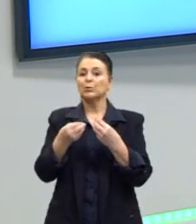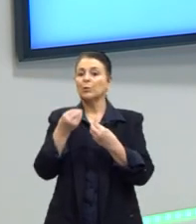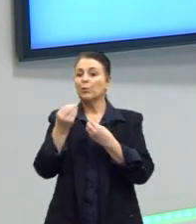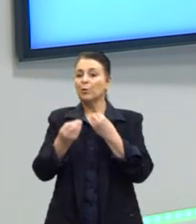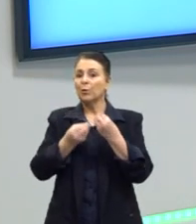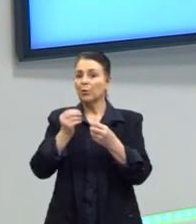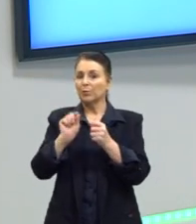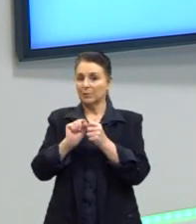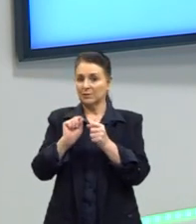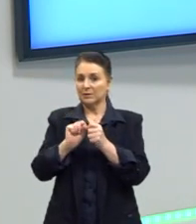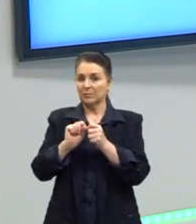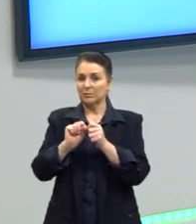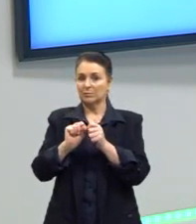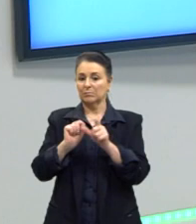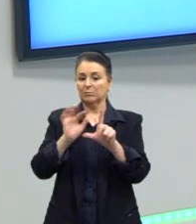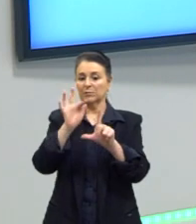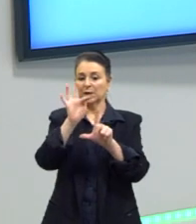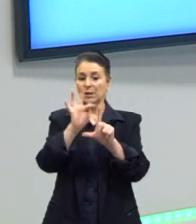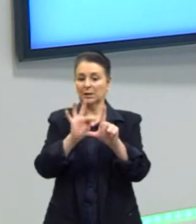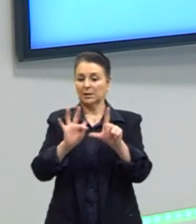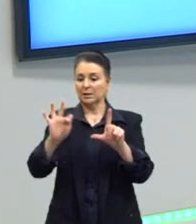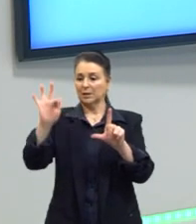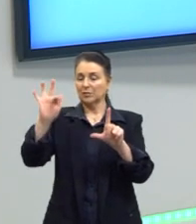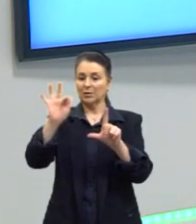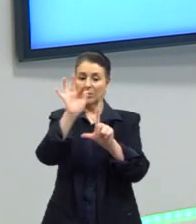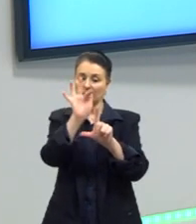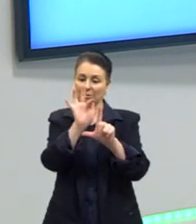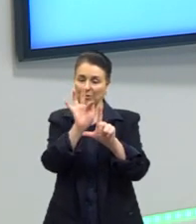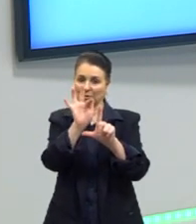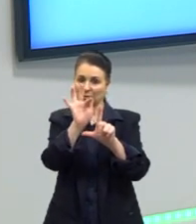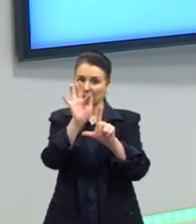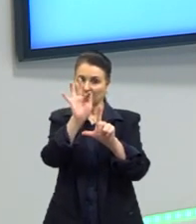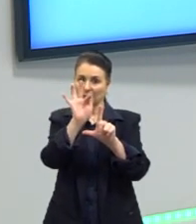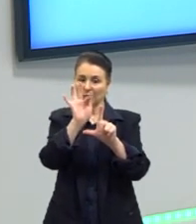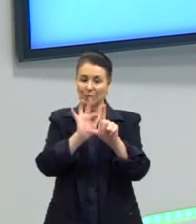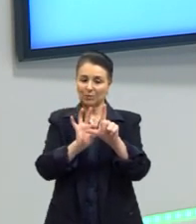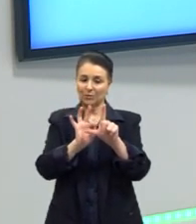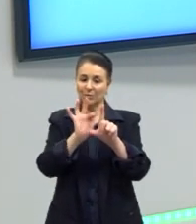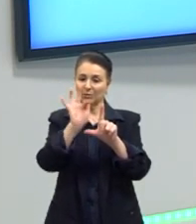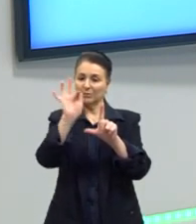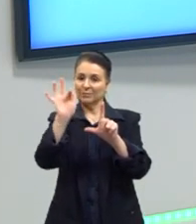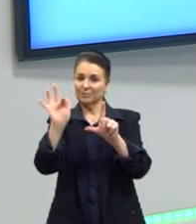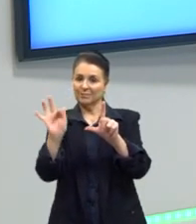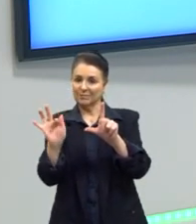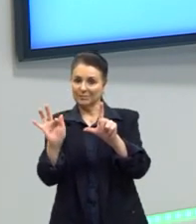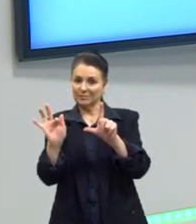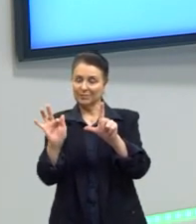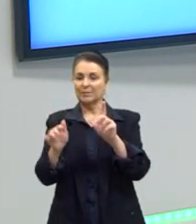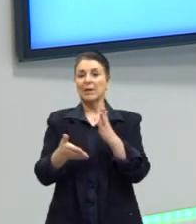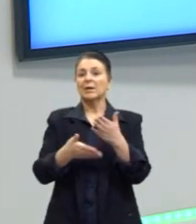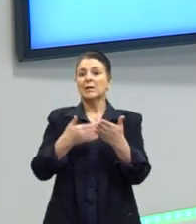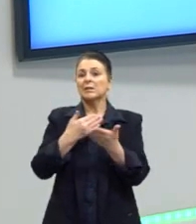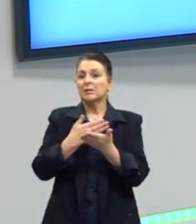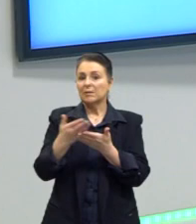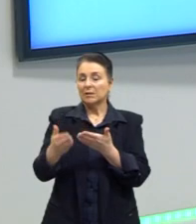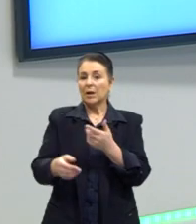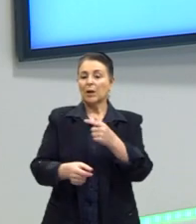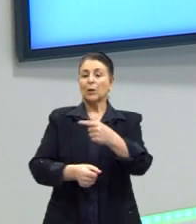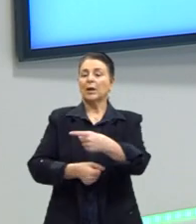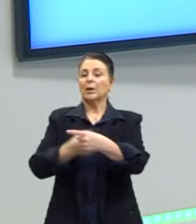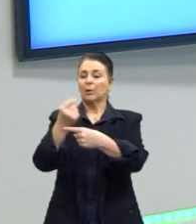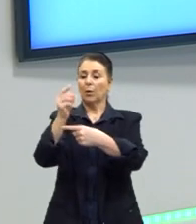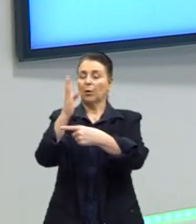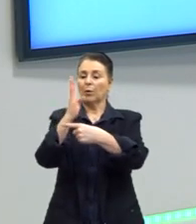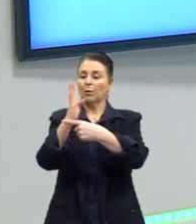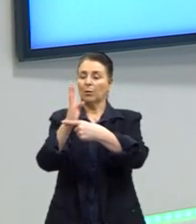ela vai ter. Se ela vai ser crescente, se ela vai ser decrescente. Sabemos que ela vai ficar somente no primeiro e no quarto quadrante,